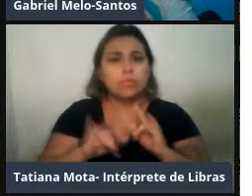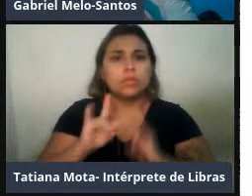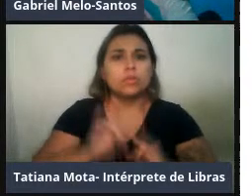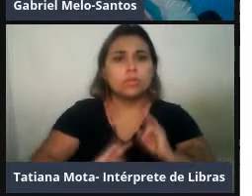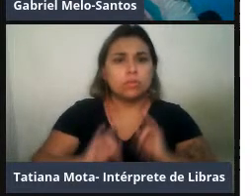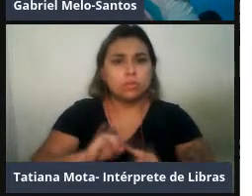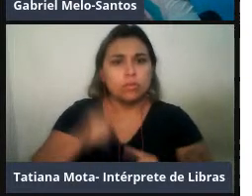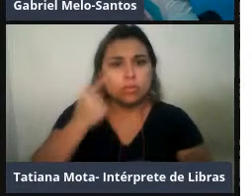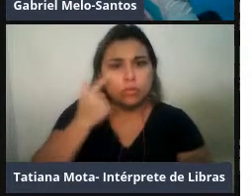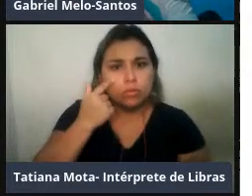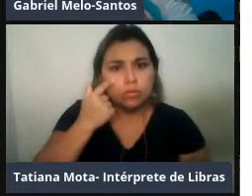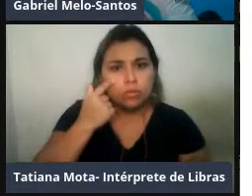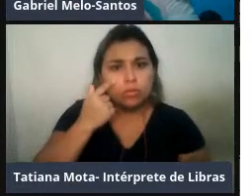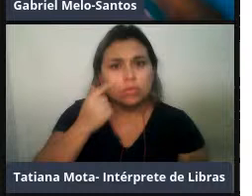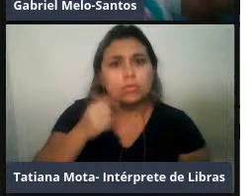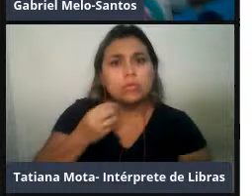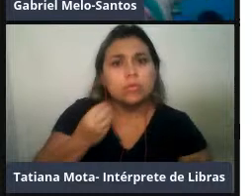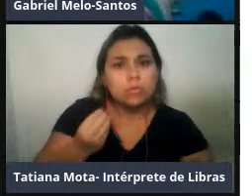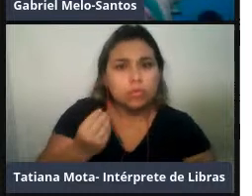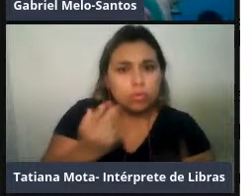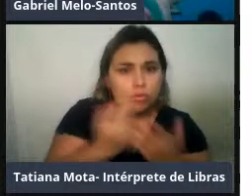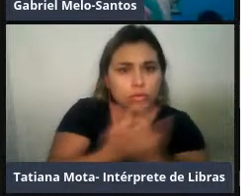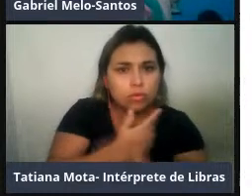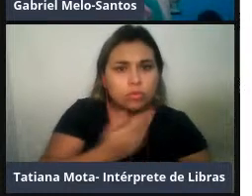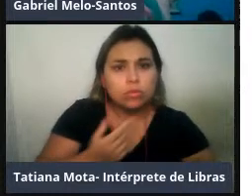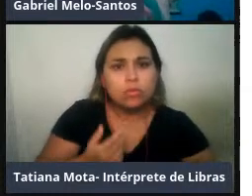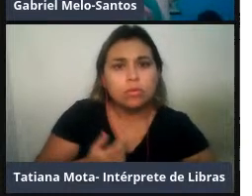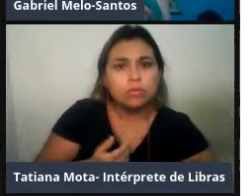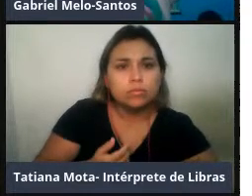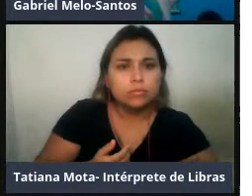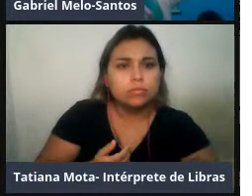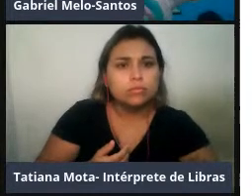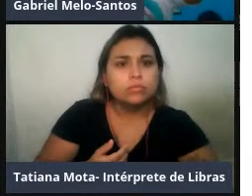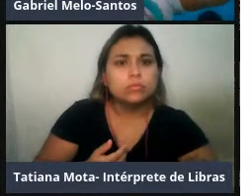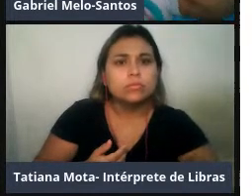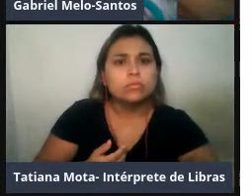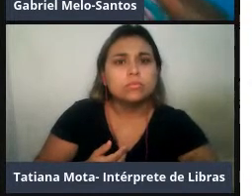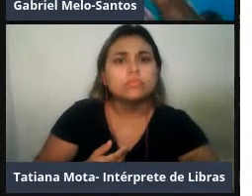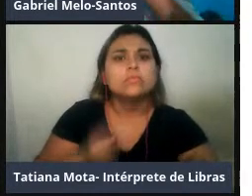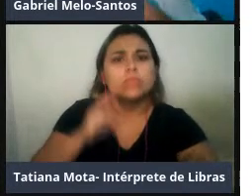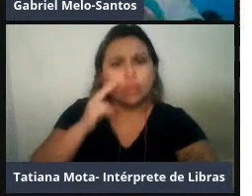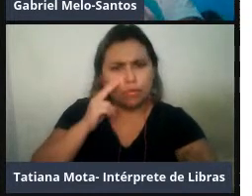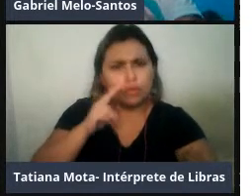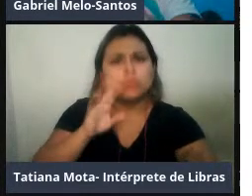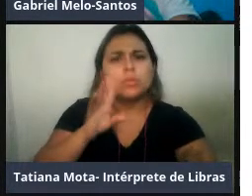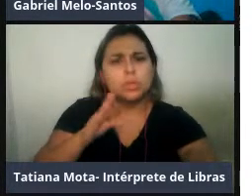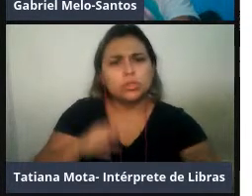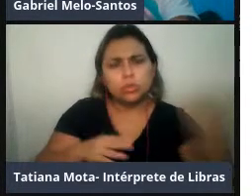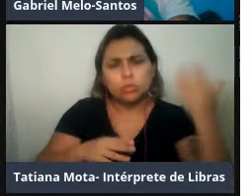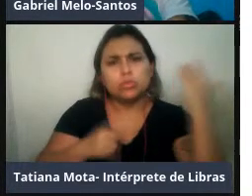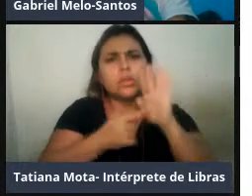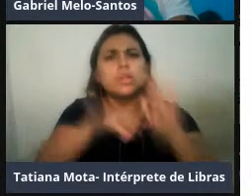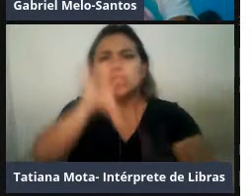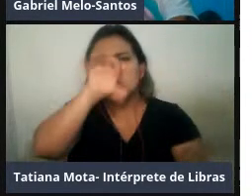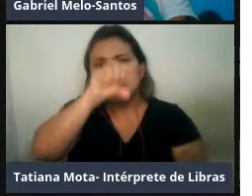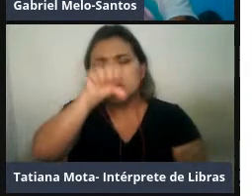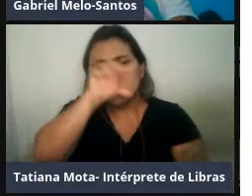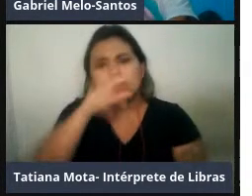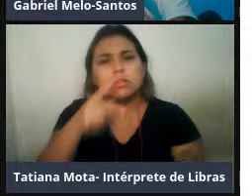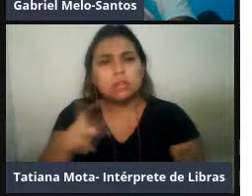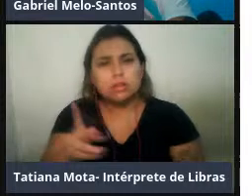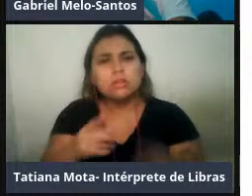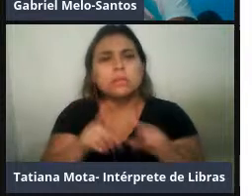fezes e da respiração, quando a imagem vem ao turno a respirar, como vocês viram anteriormente, e também ao escuta de